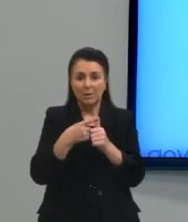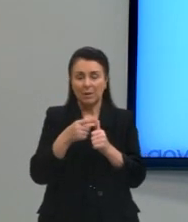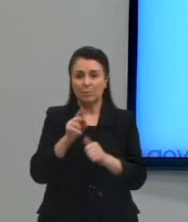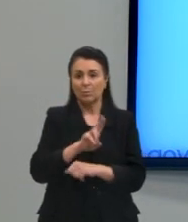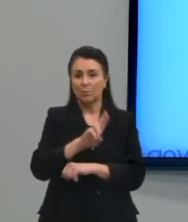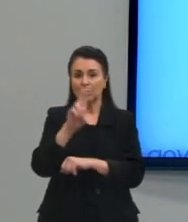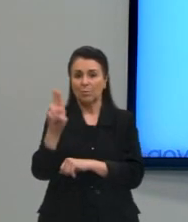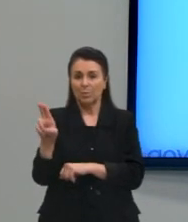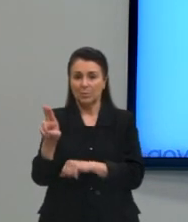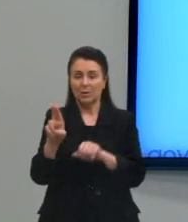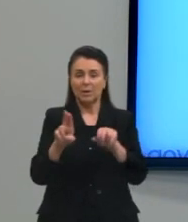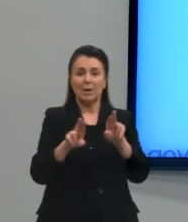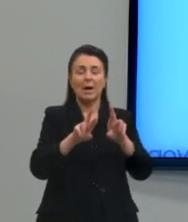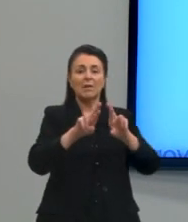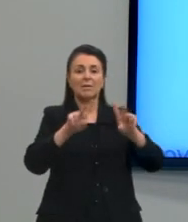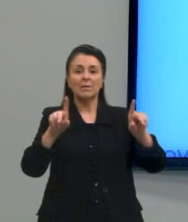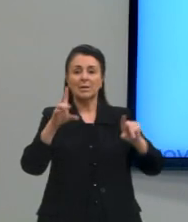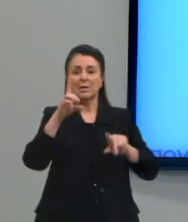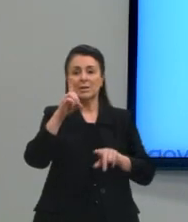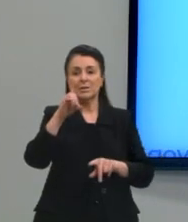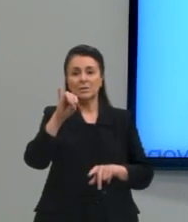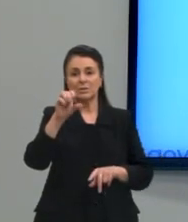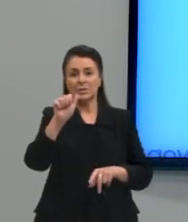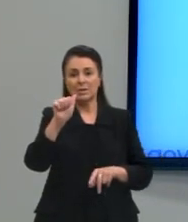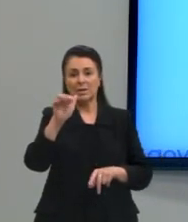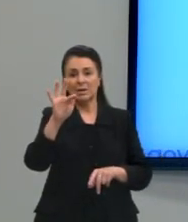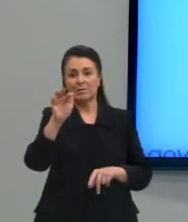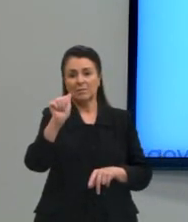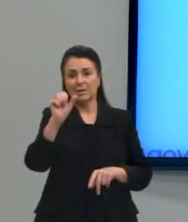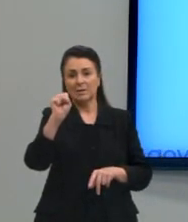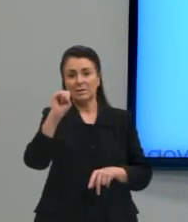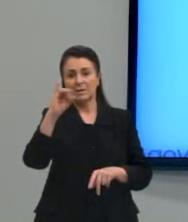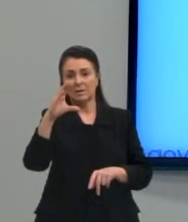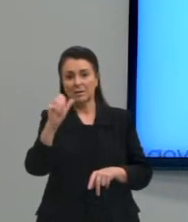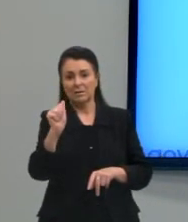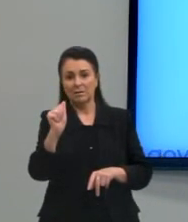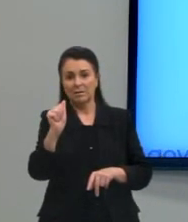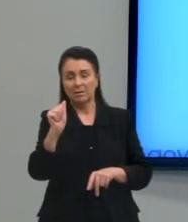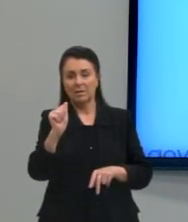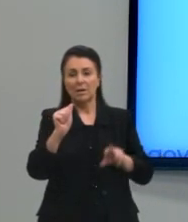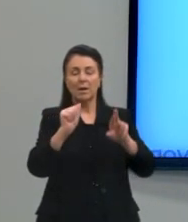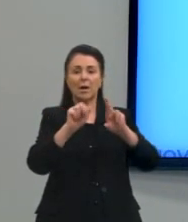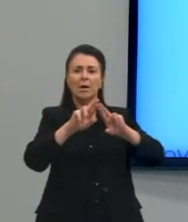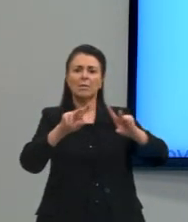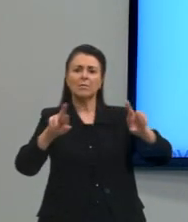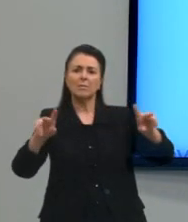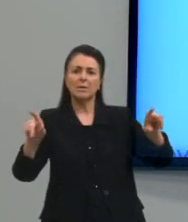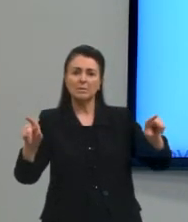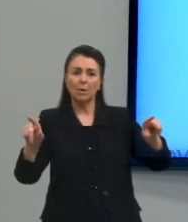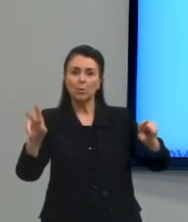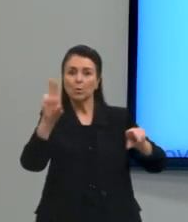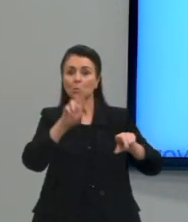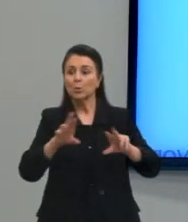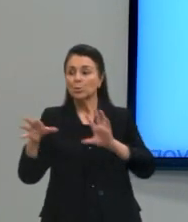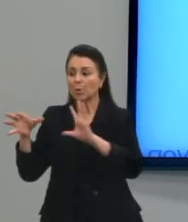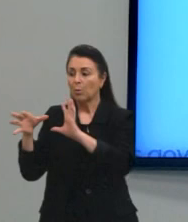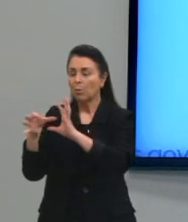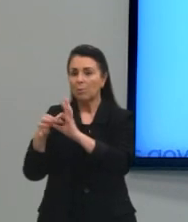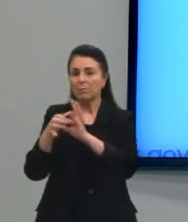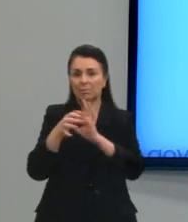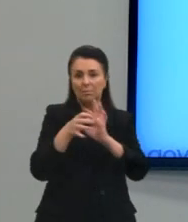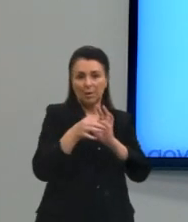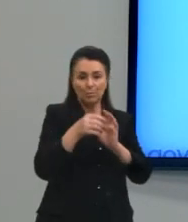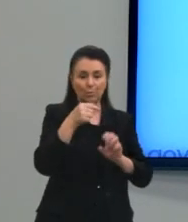chamar de variação diafásica. Ela é uma variação que tem a ver com contexto comunicativo.